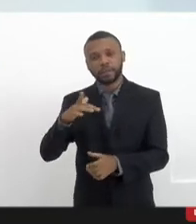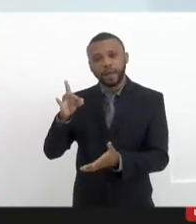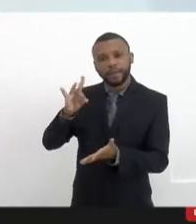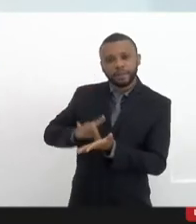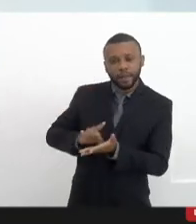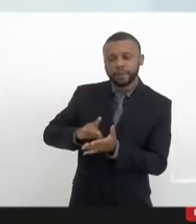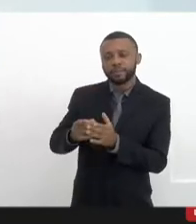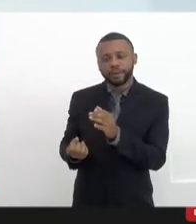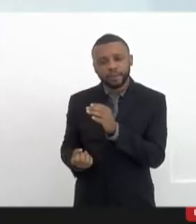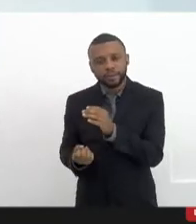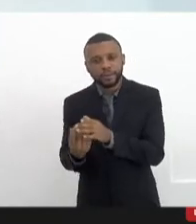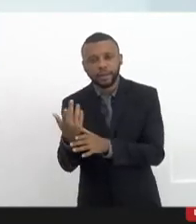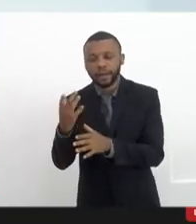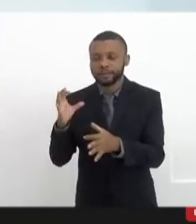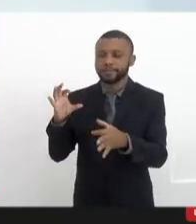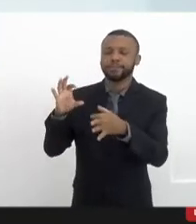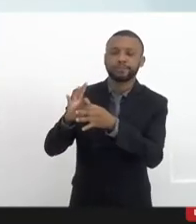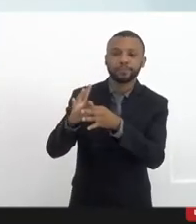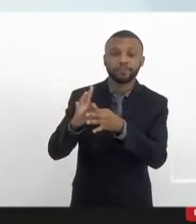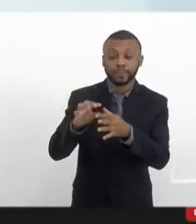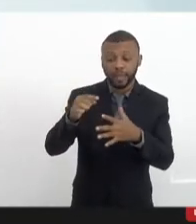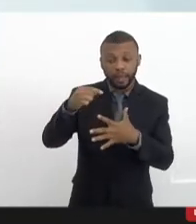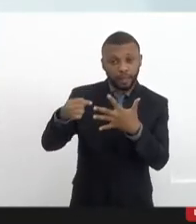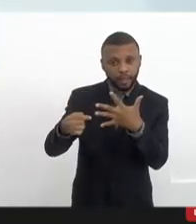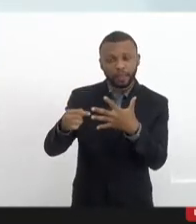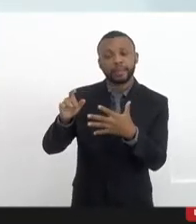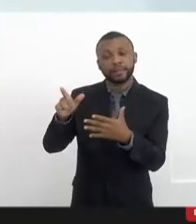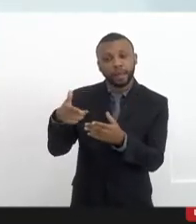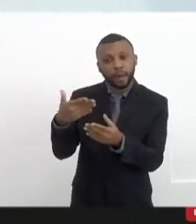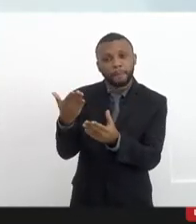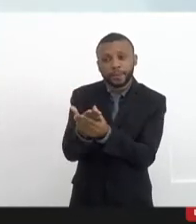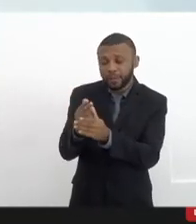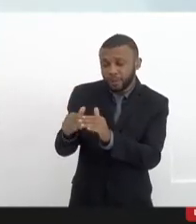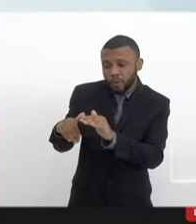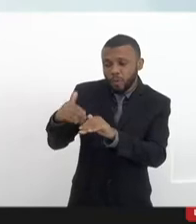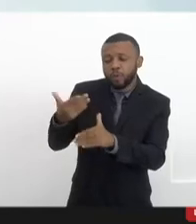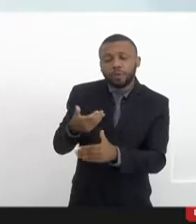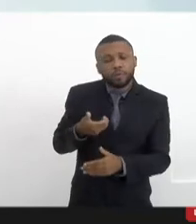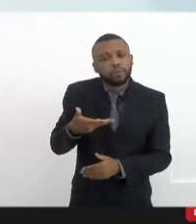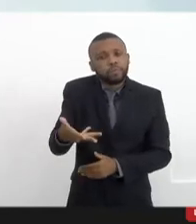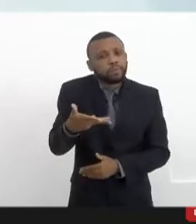e os demais possam tramitar com celeridade para que a gente possa